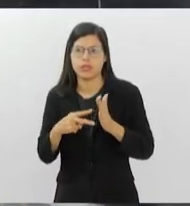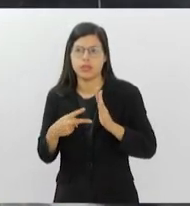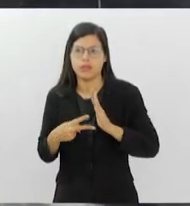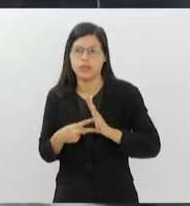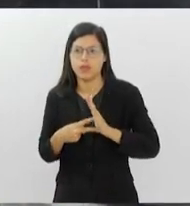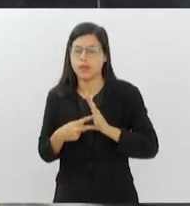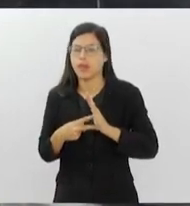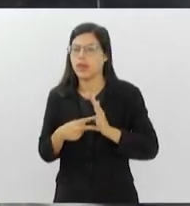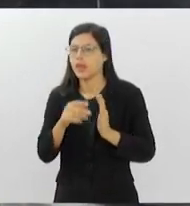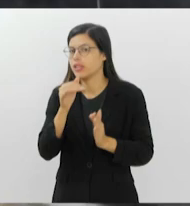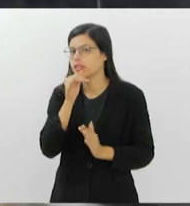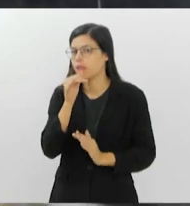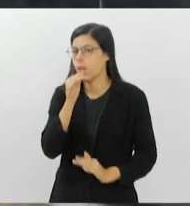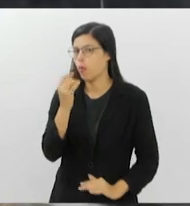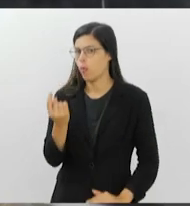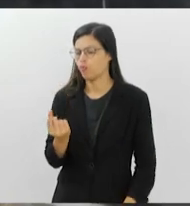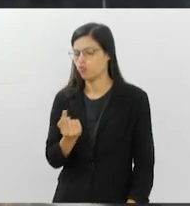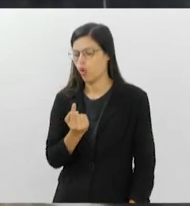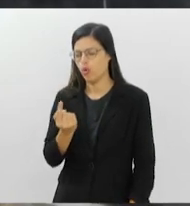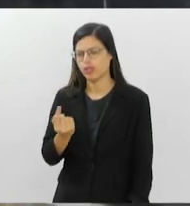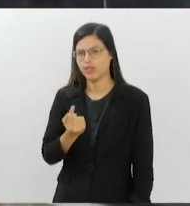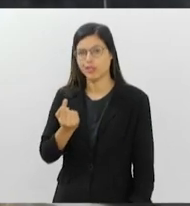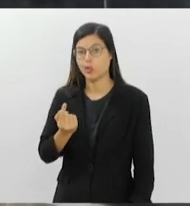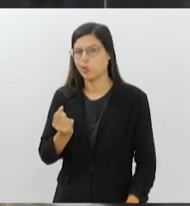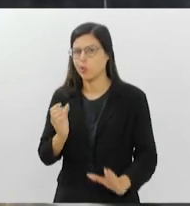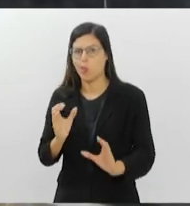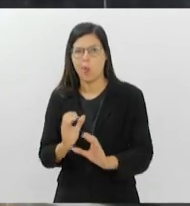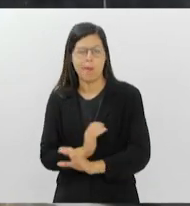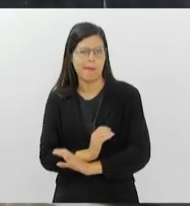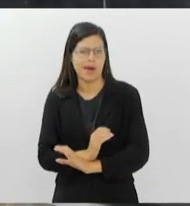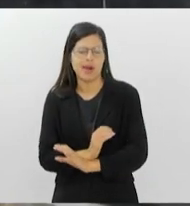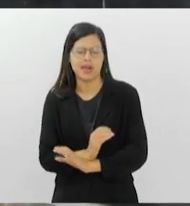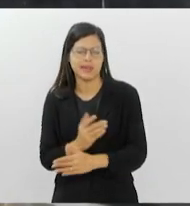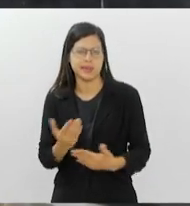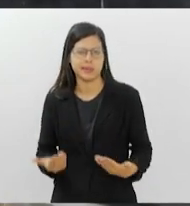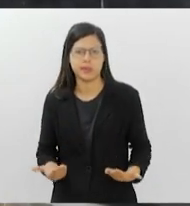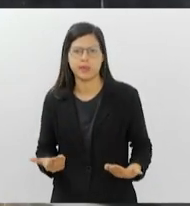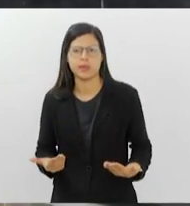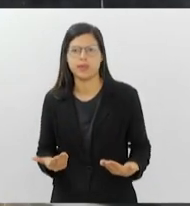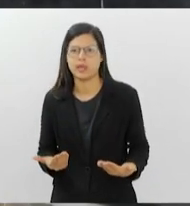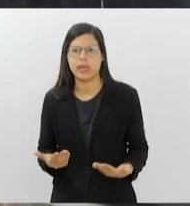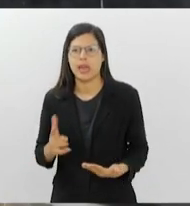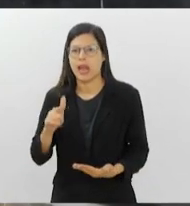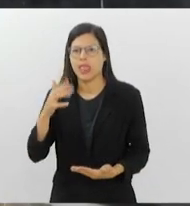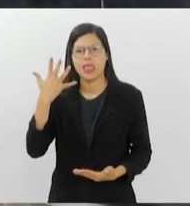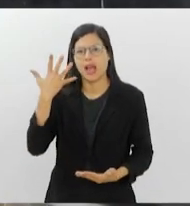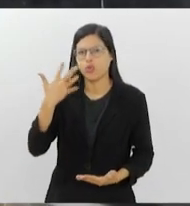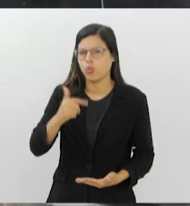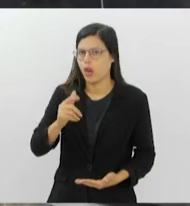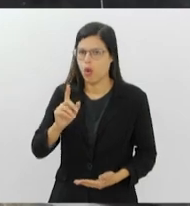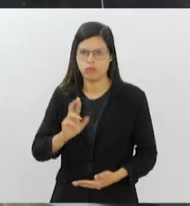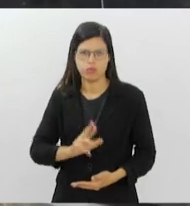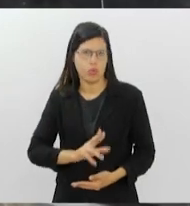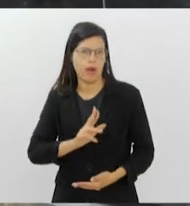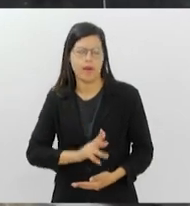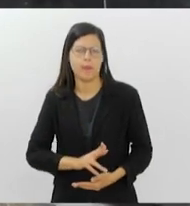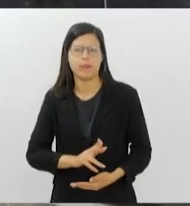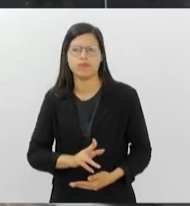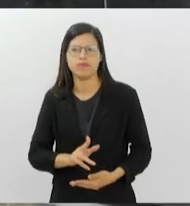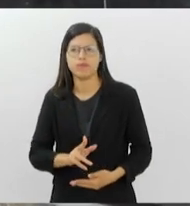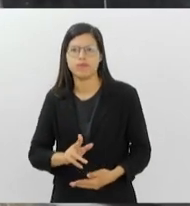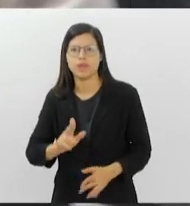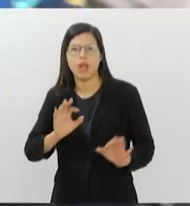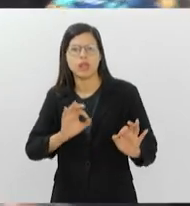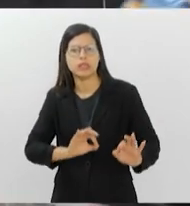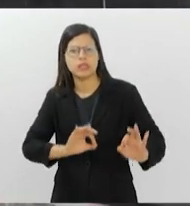isolamento completo, ele seja tão natural assim. Então, assistir um bom